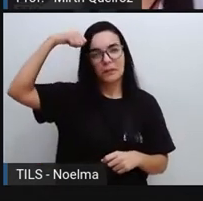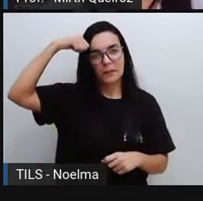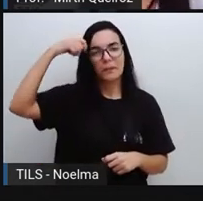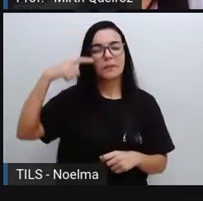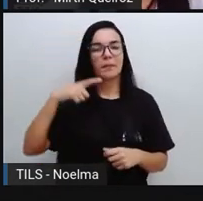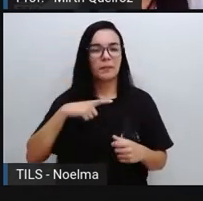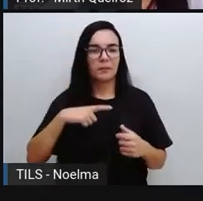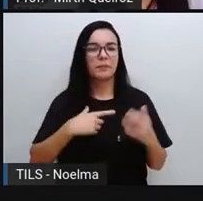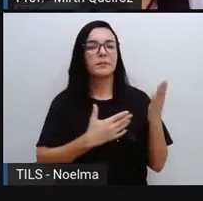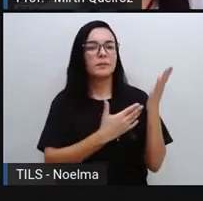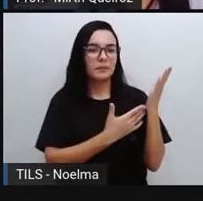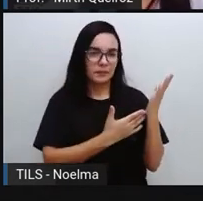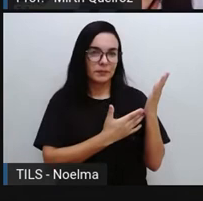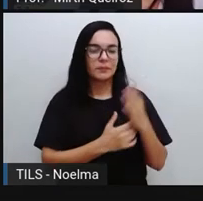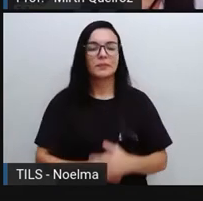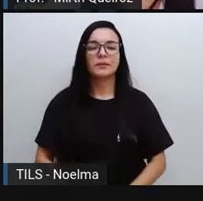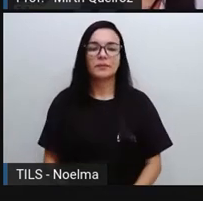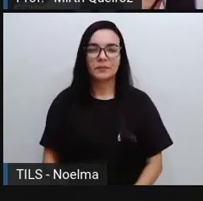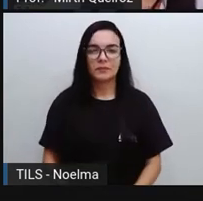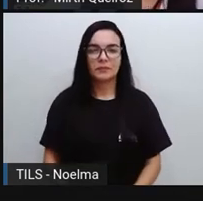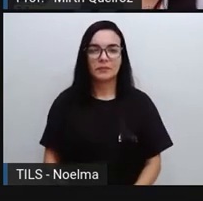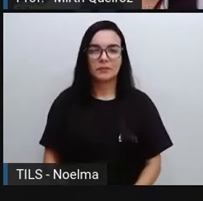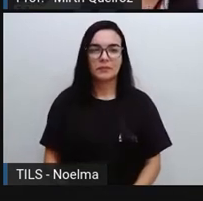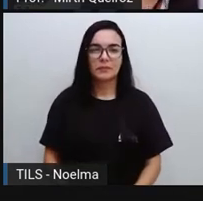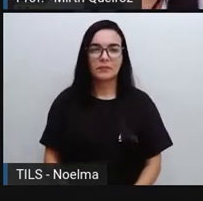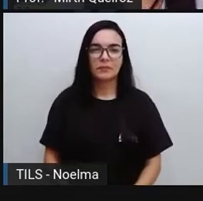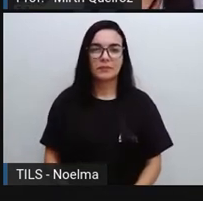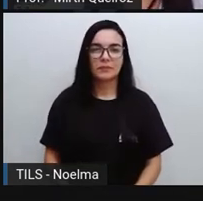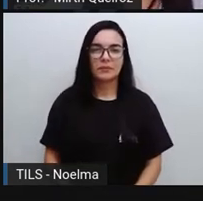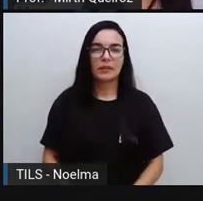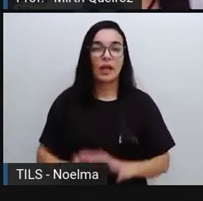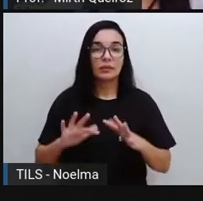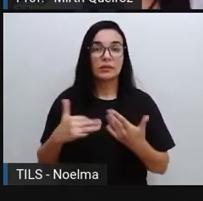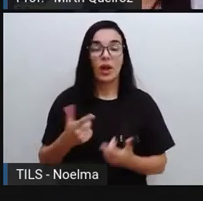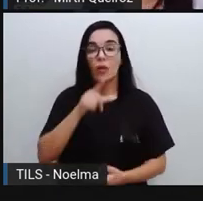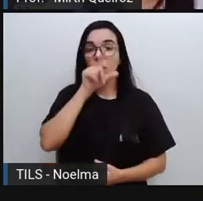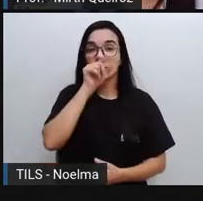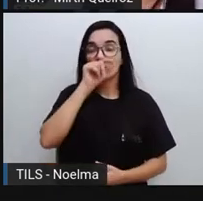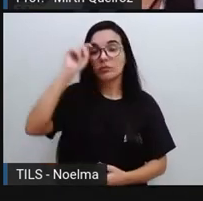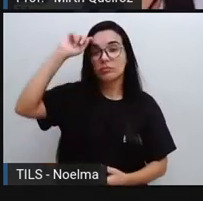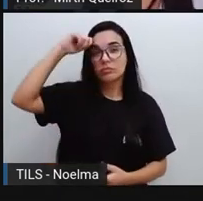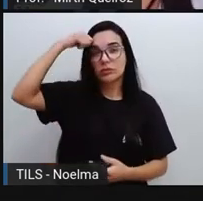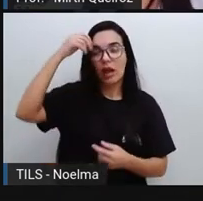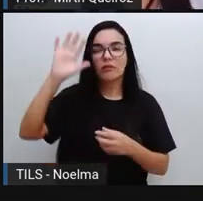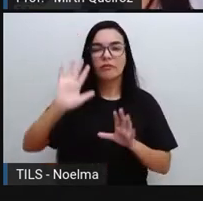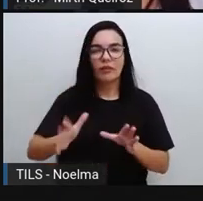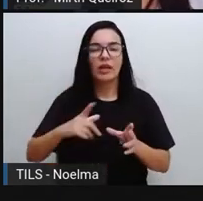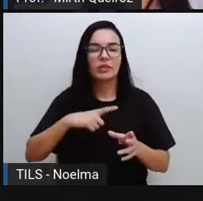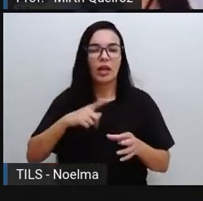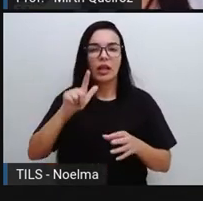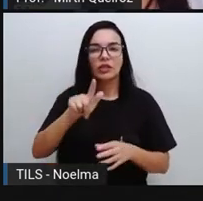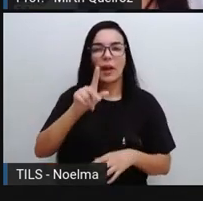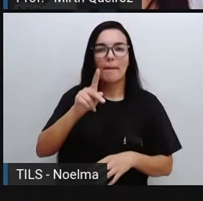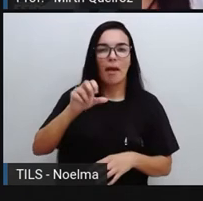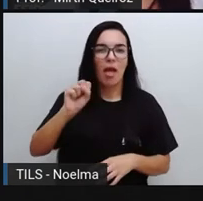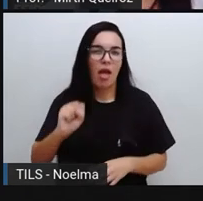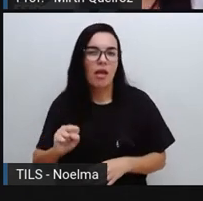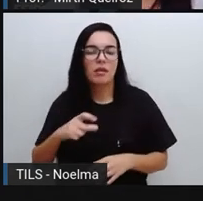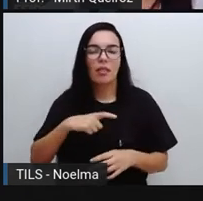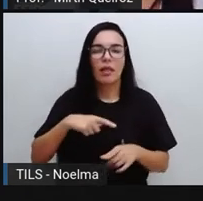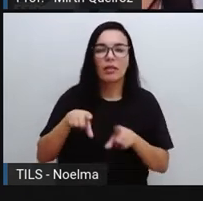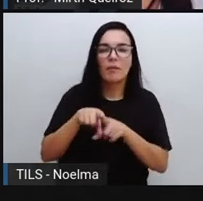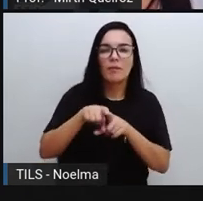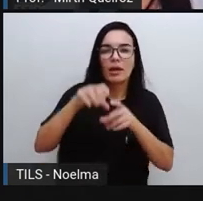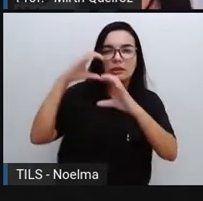imagem do urubu, né? Esse urubu que vai estar ali com o GPS, que vai estar ali também com uma